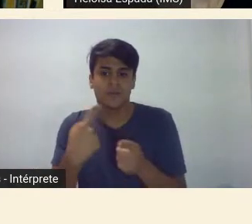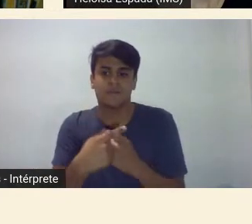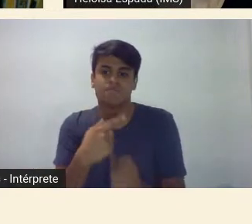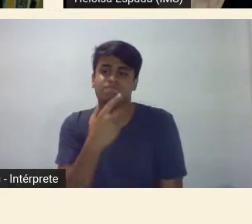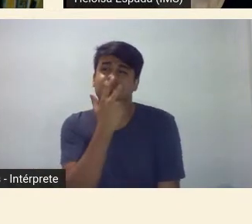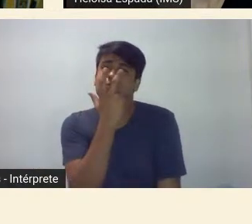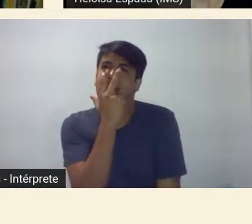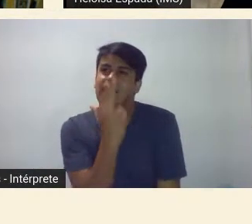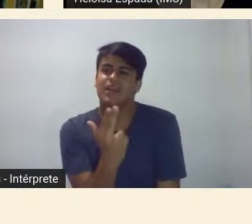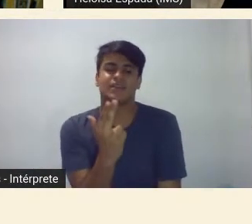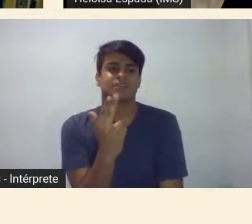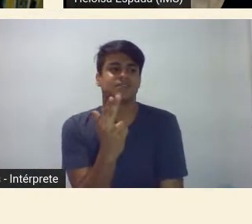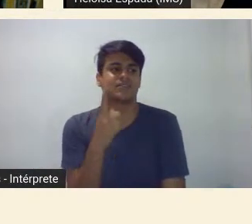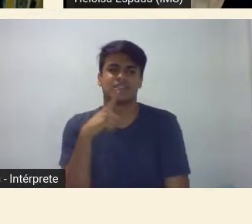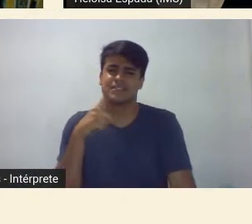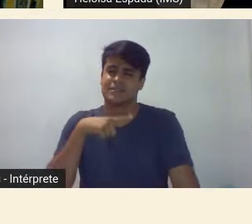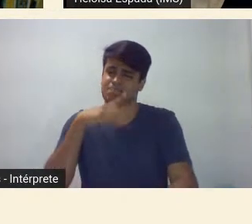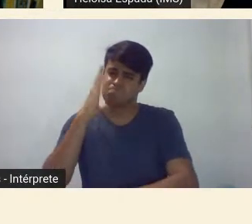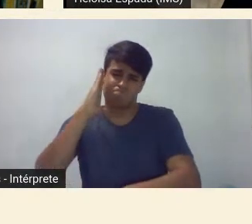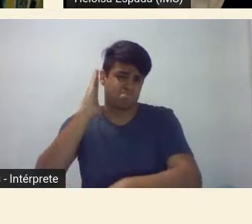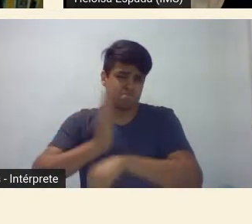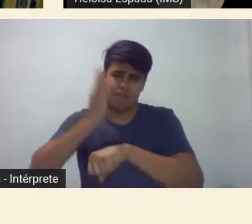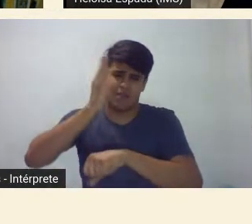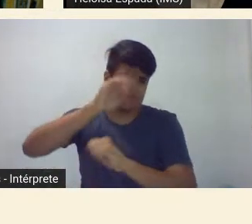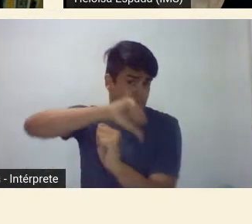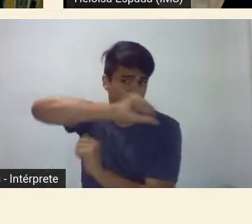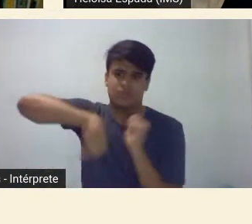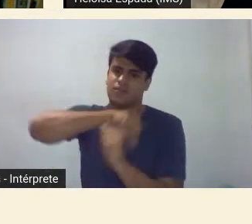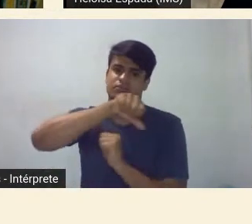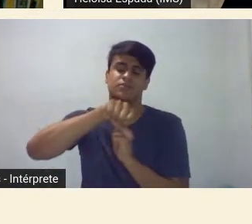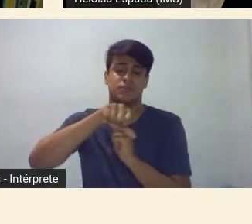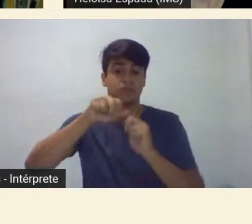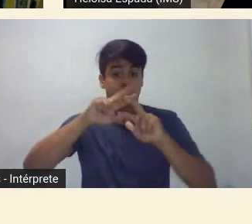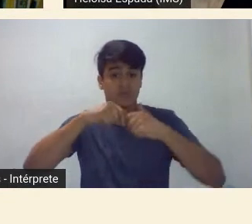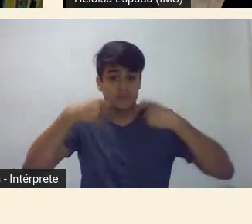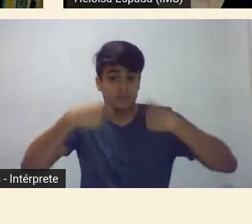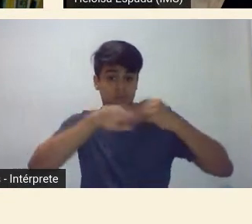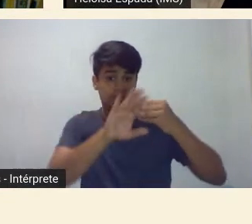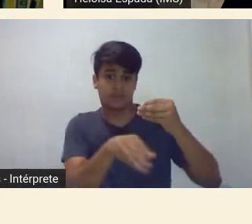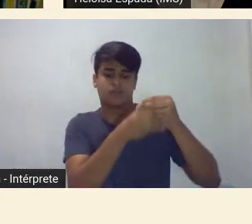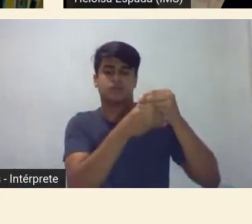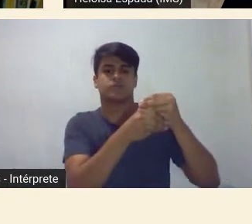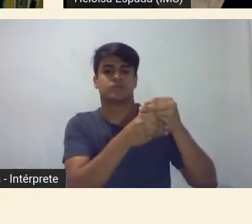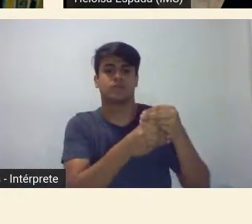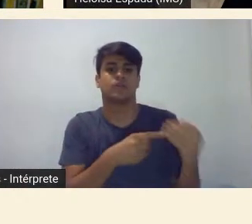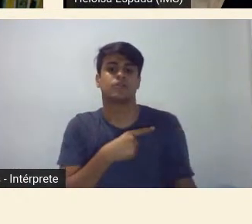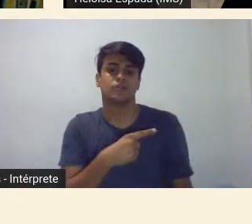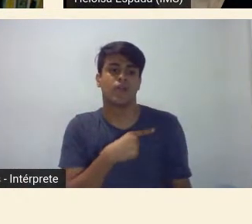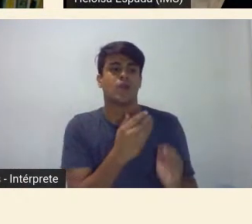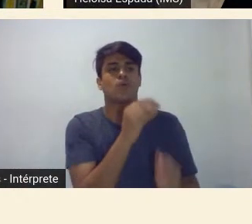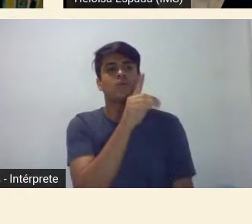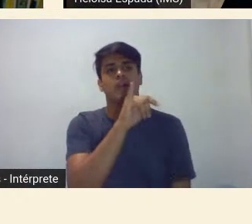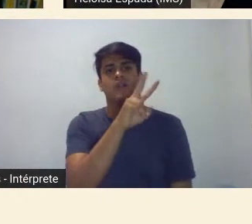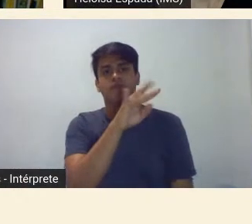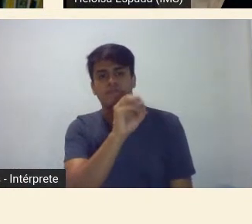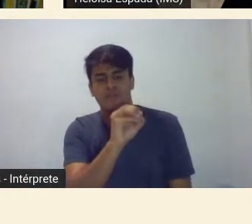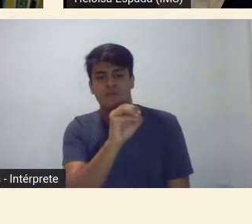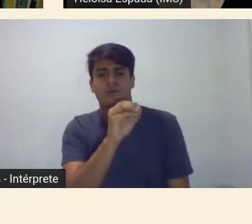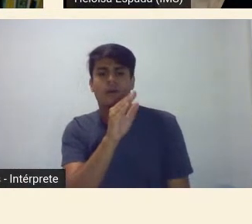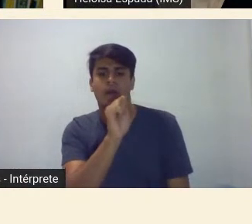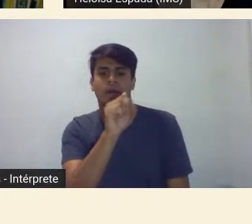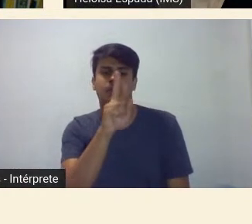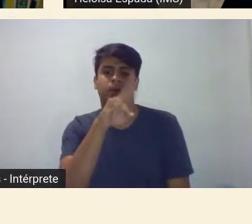daí por isso que nós temos que incluir na exposição um Guilde um livro Abramo o